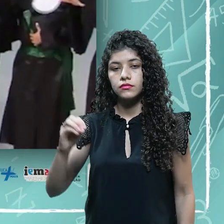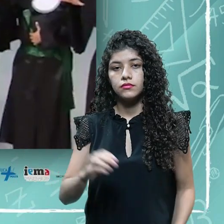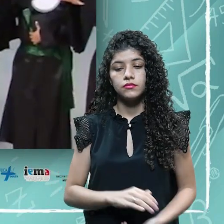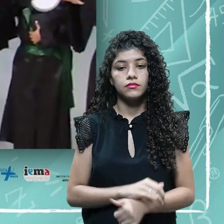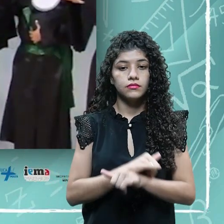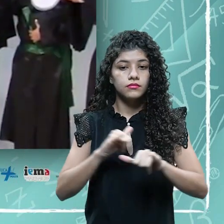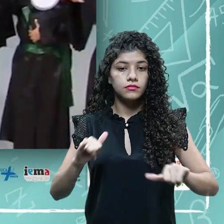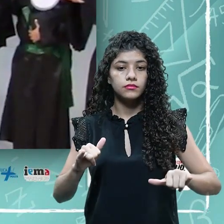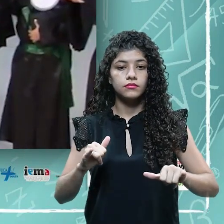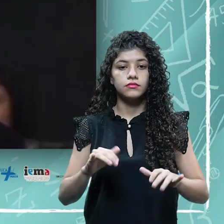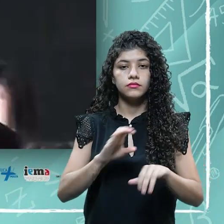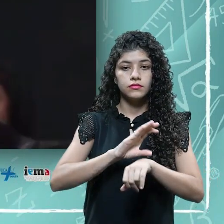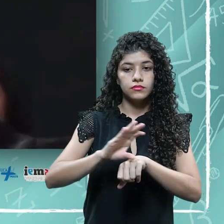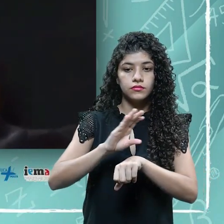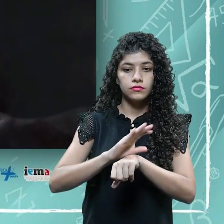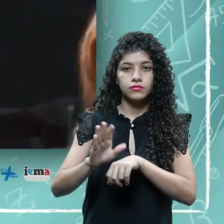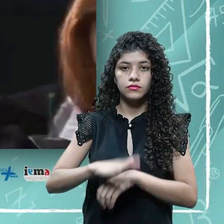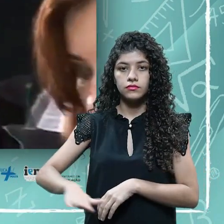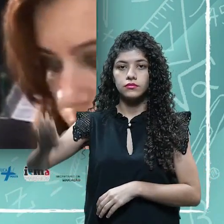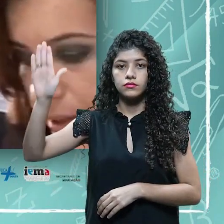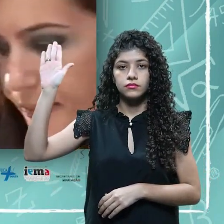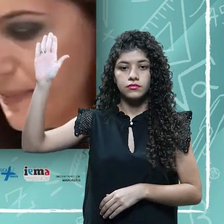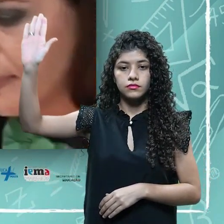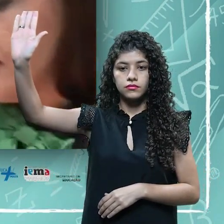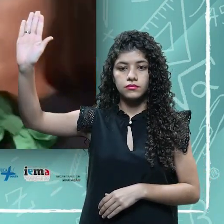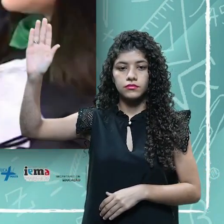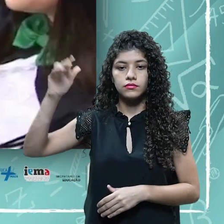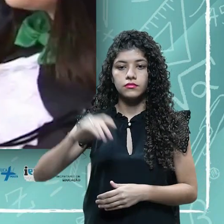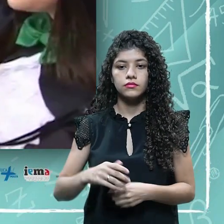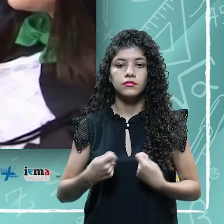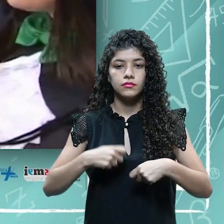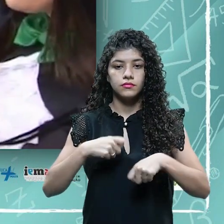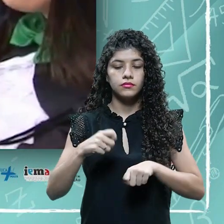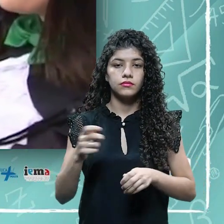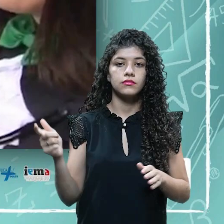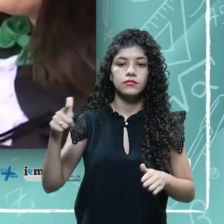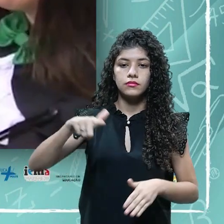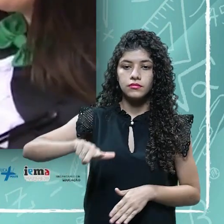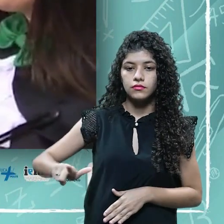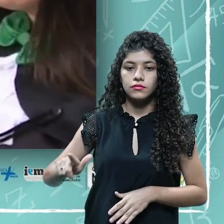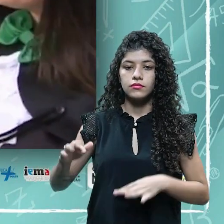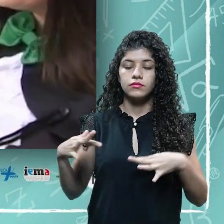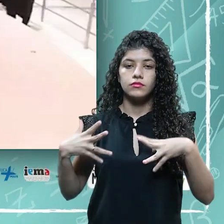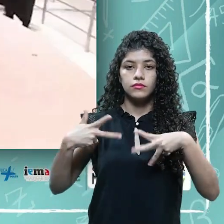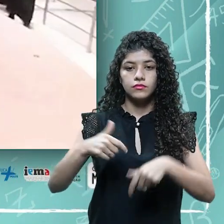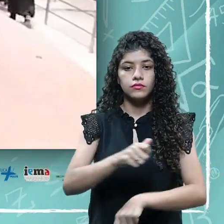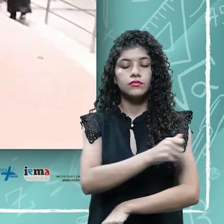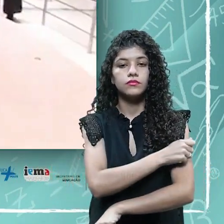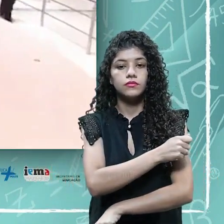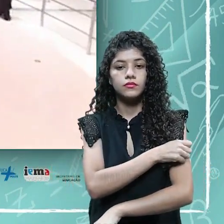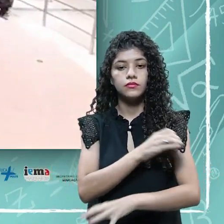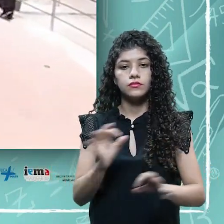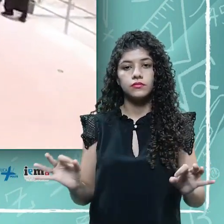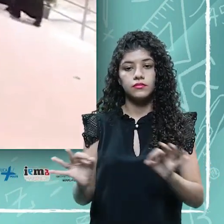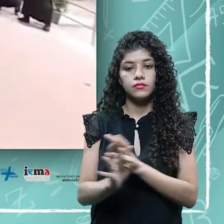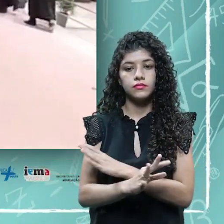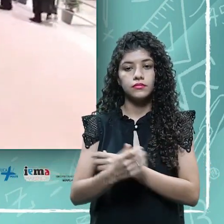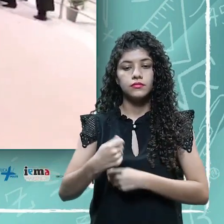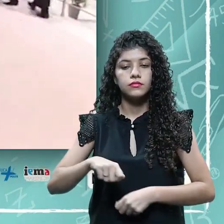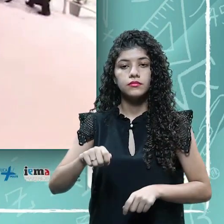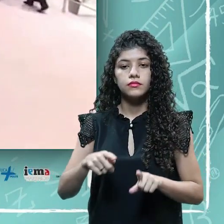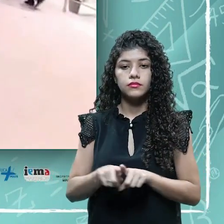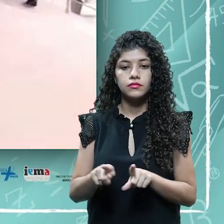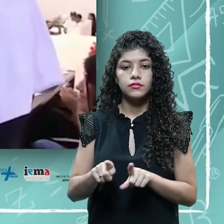pronuncia o juramento do curso, feito com o braço esticado para a frente, que deve ser repetido pela turma. Para finalizar,